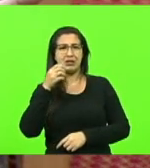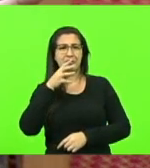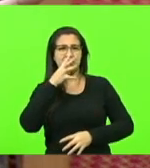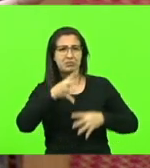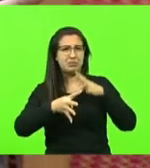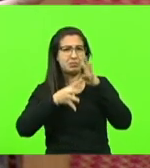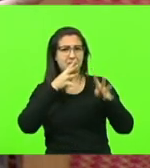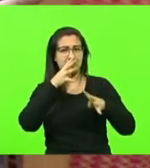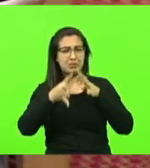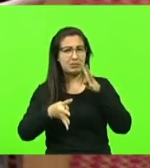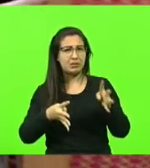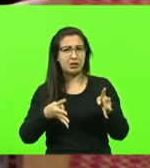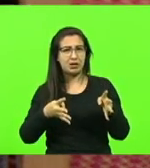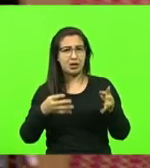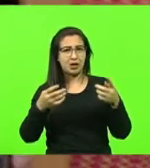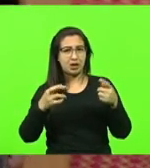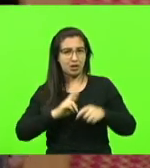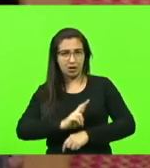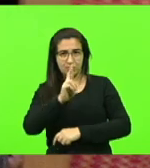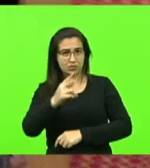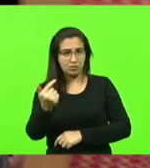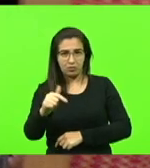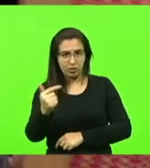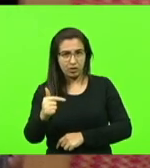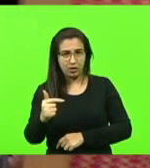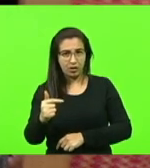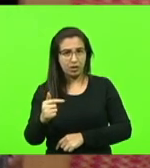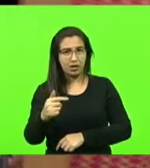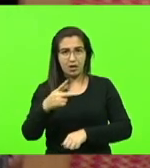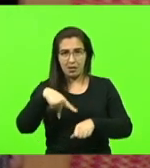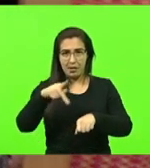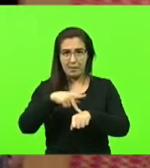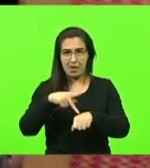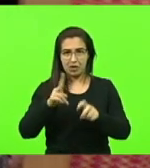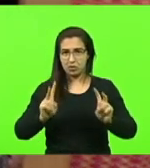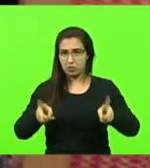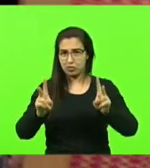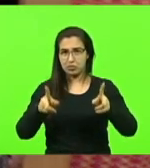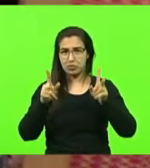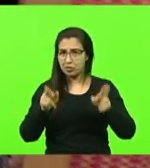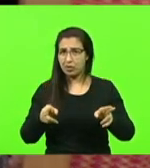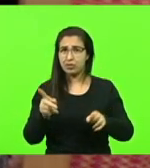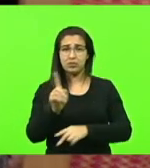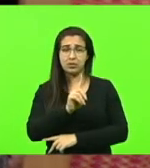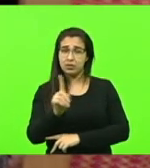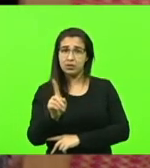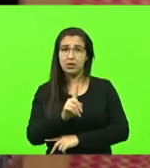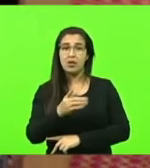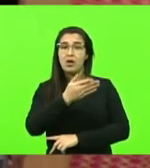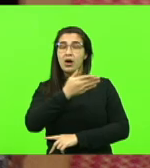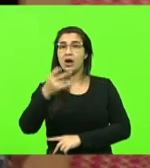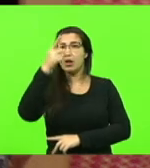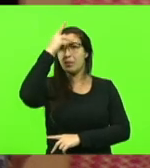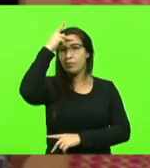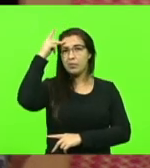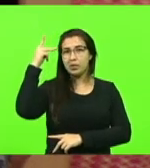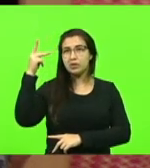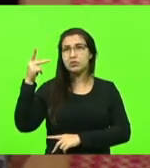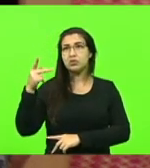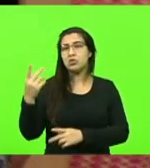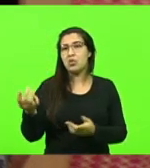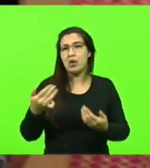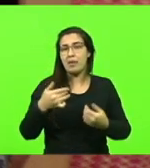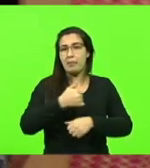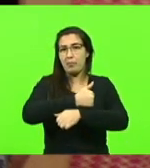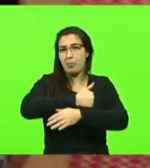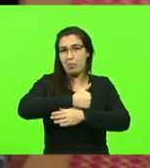Não, esse país não pode continuar assim. a dignidade das pessoas, não quer discutir a moral dos